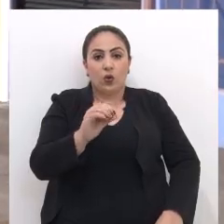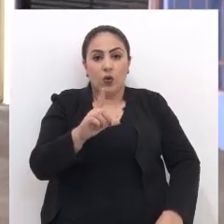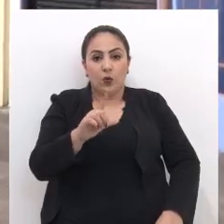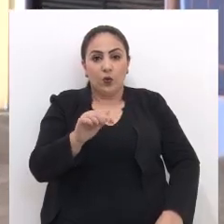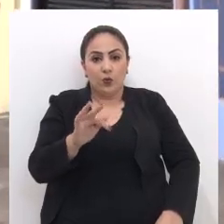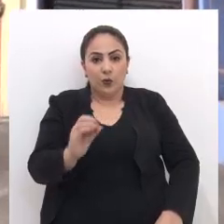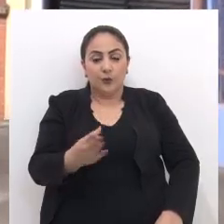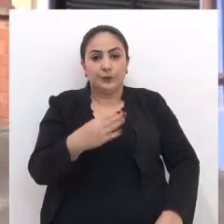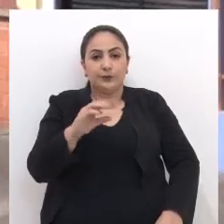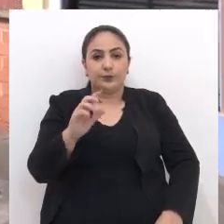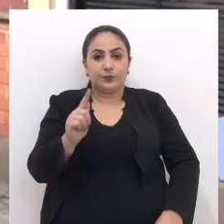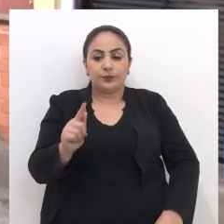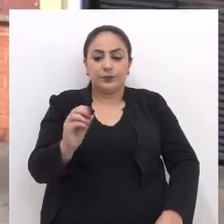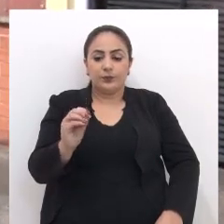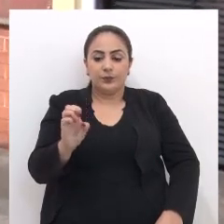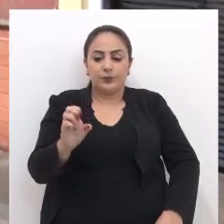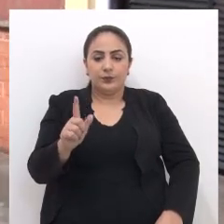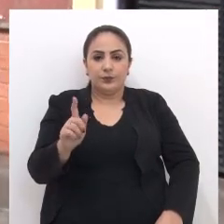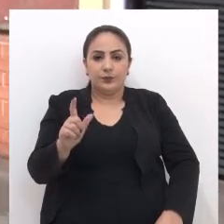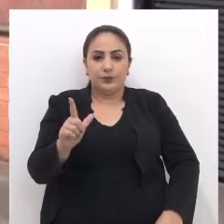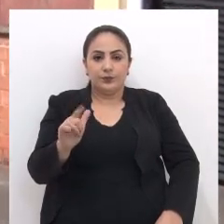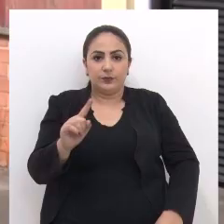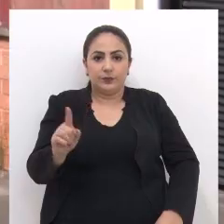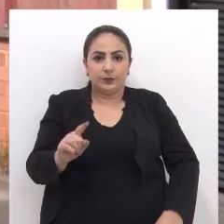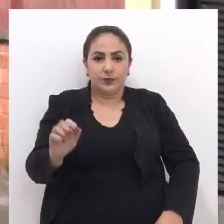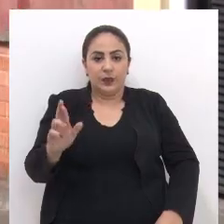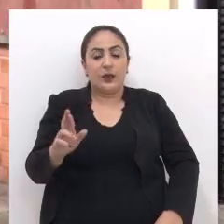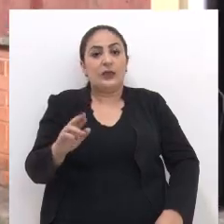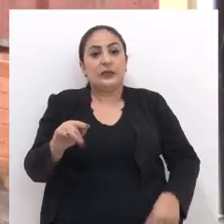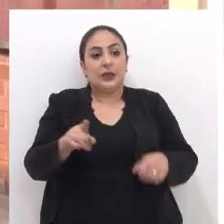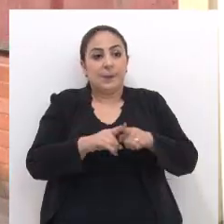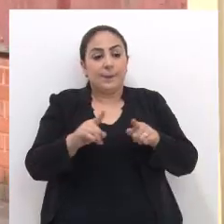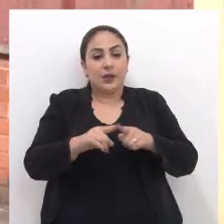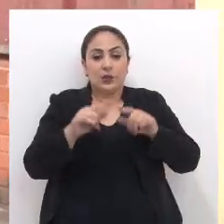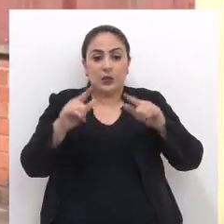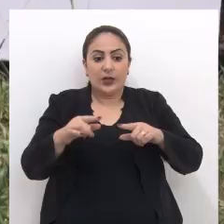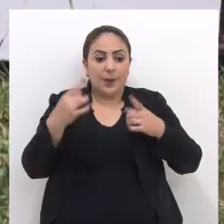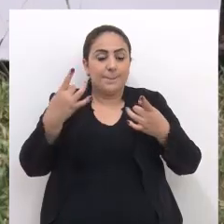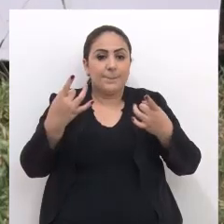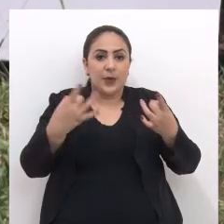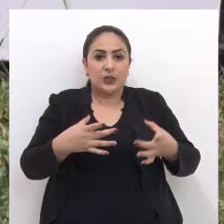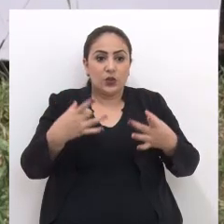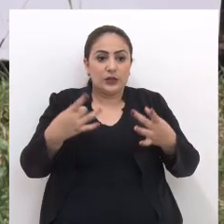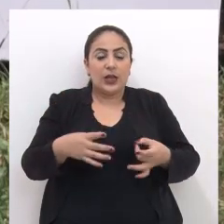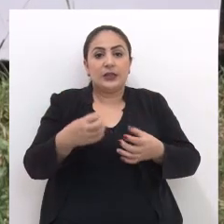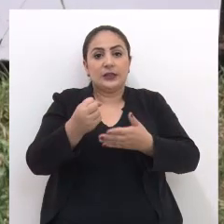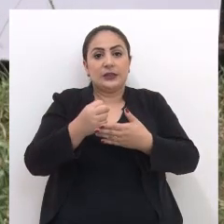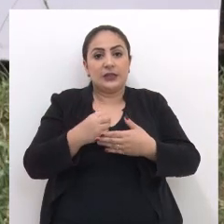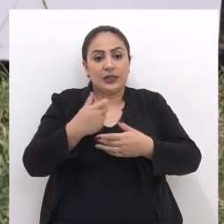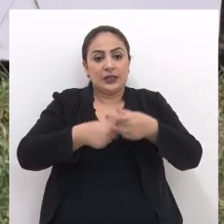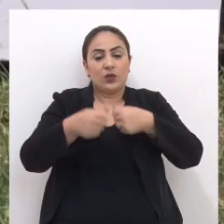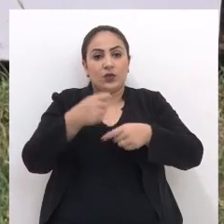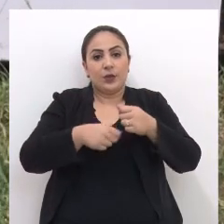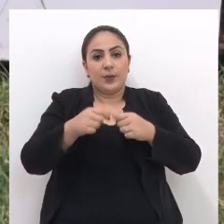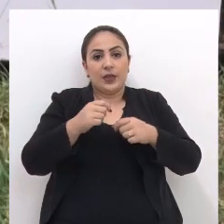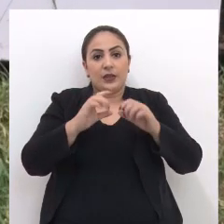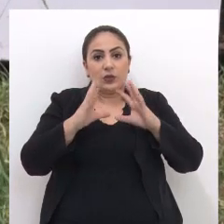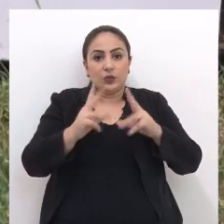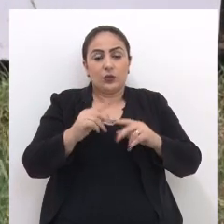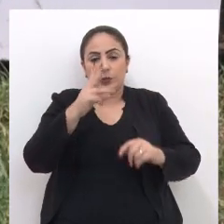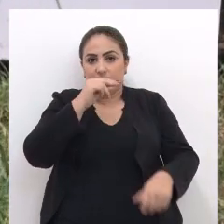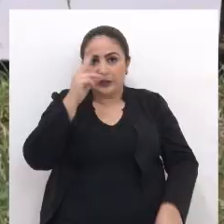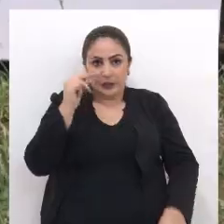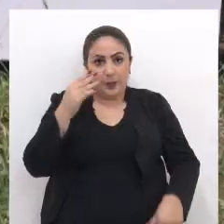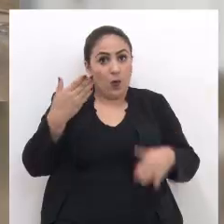A iniciativa visa a recuperação do patrimônio público que está abandonado e ainda traz economia aos cofres do